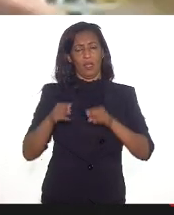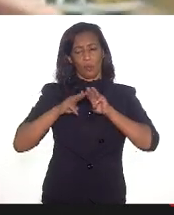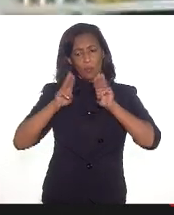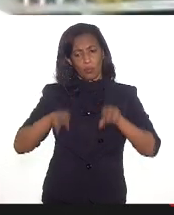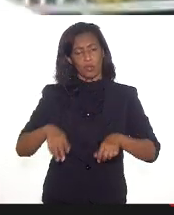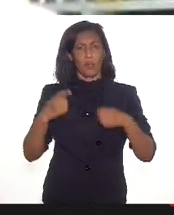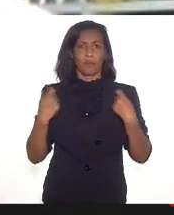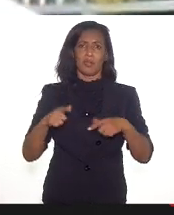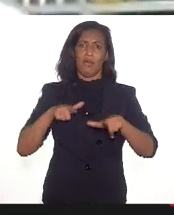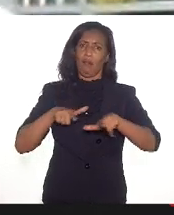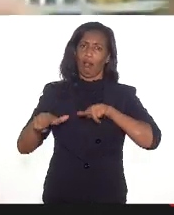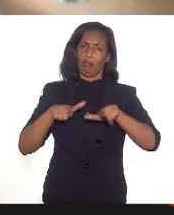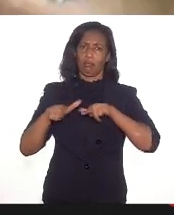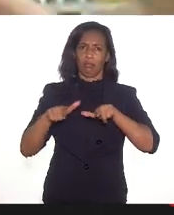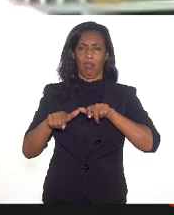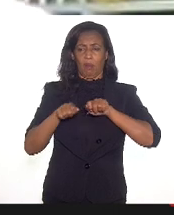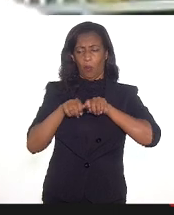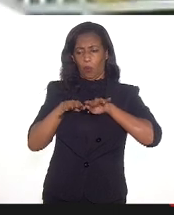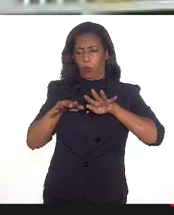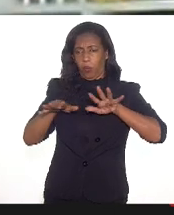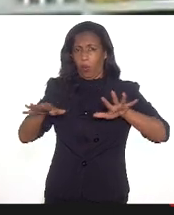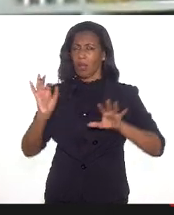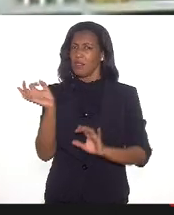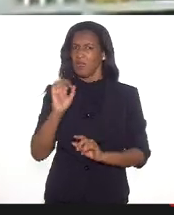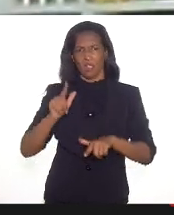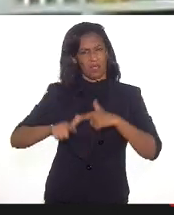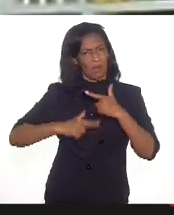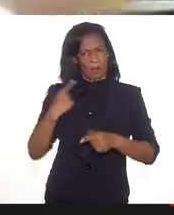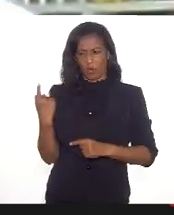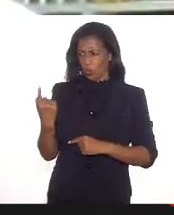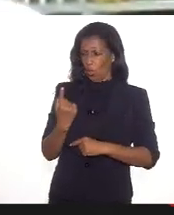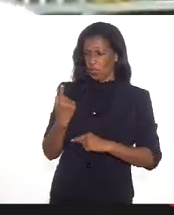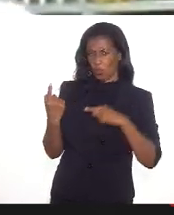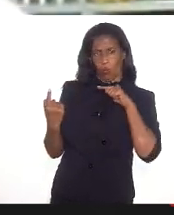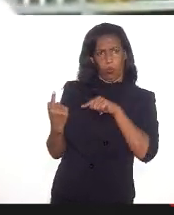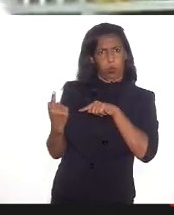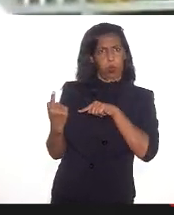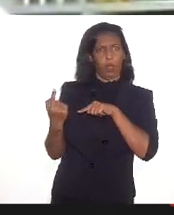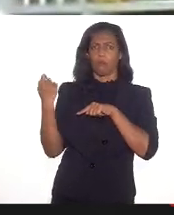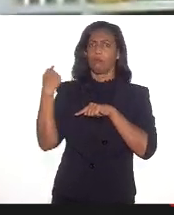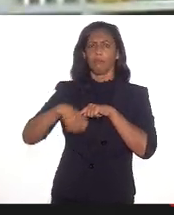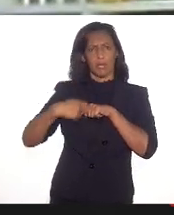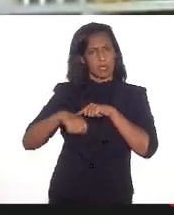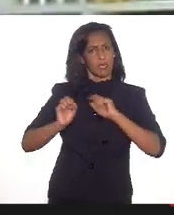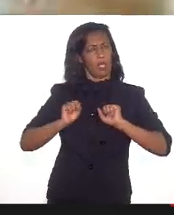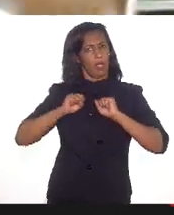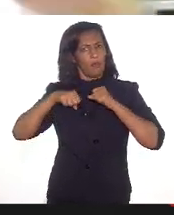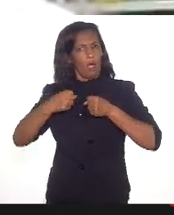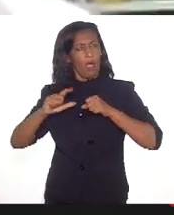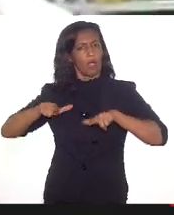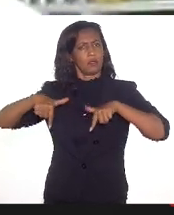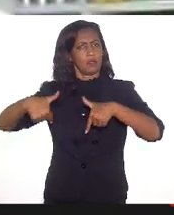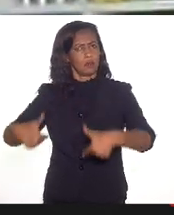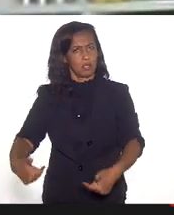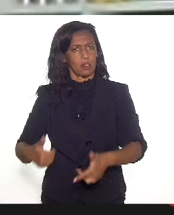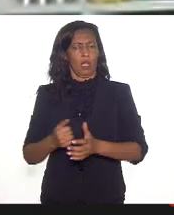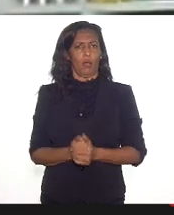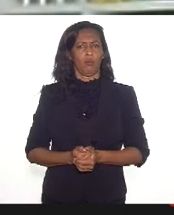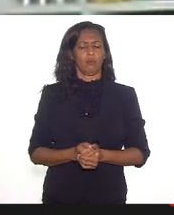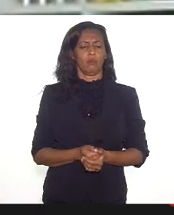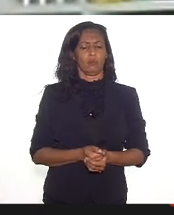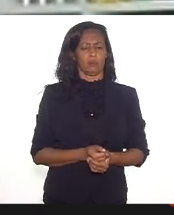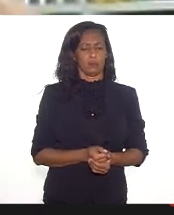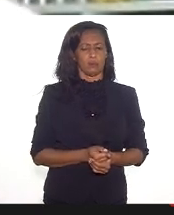trabalhar criando redes, ninguém trabalha sozinho, precisamos reforçar as nossas ações, potencializar as nossas